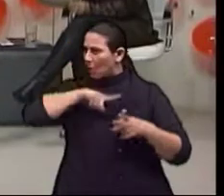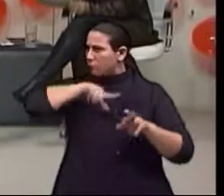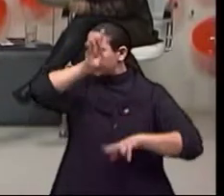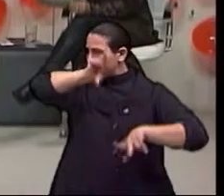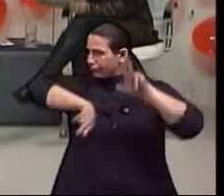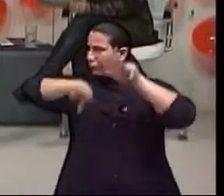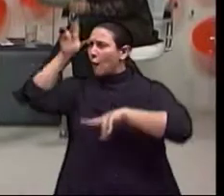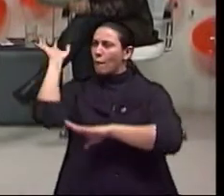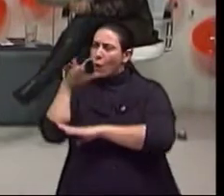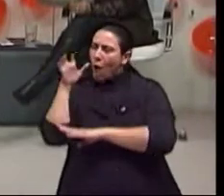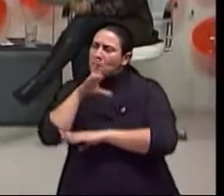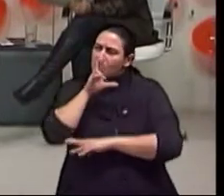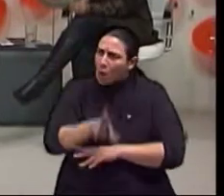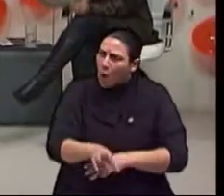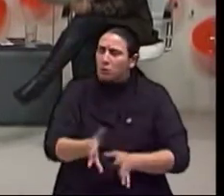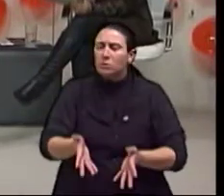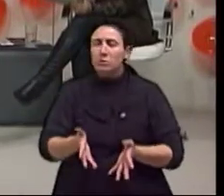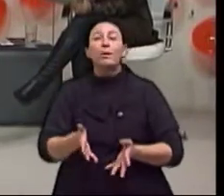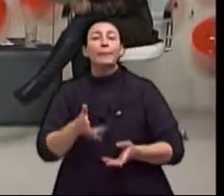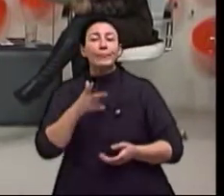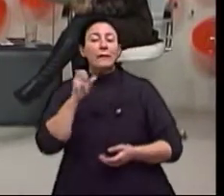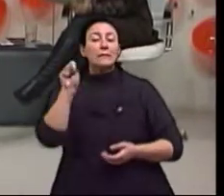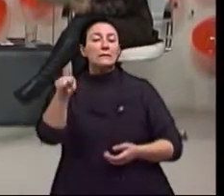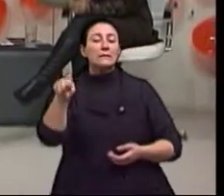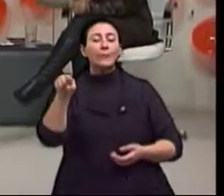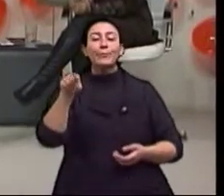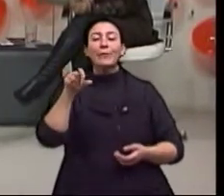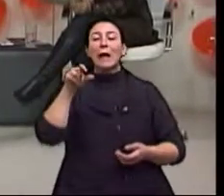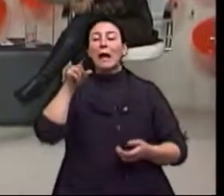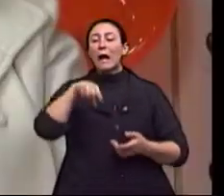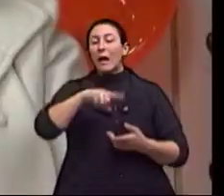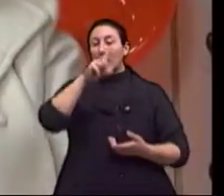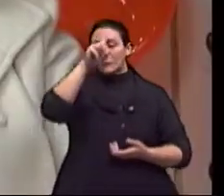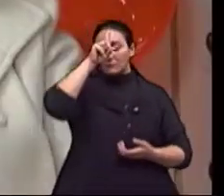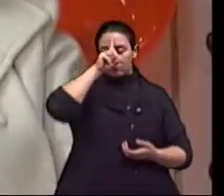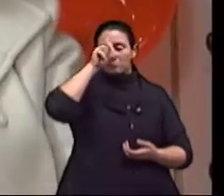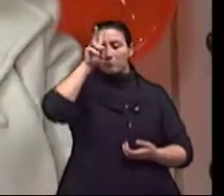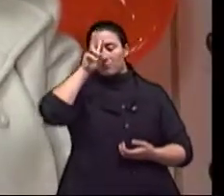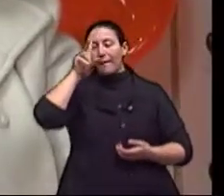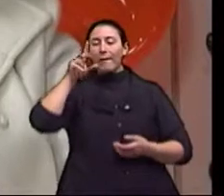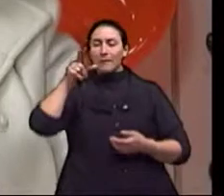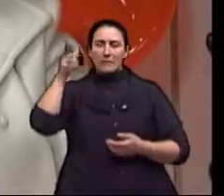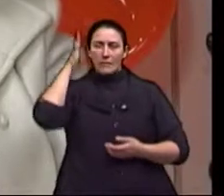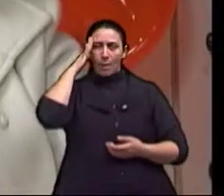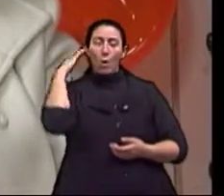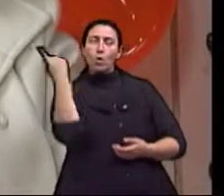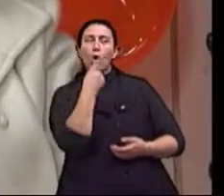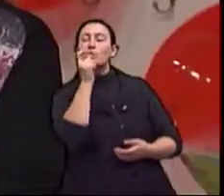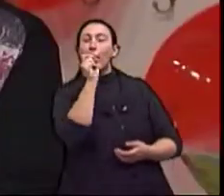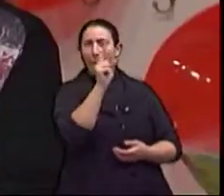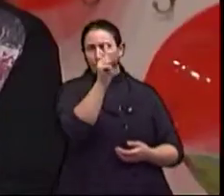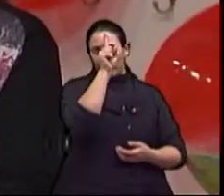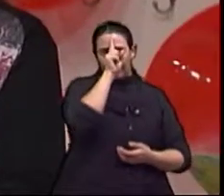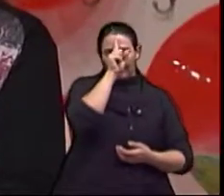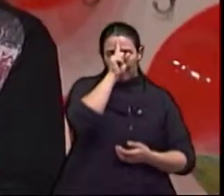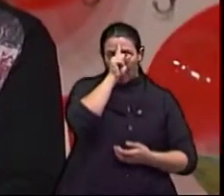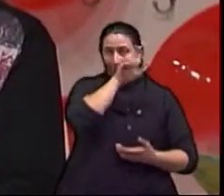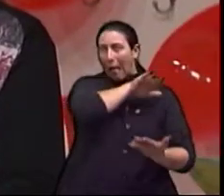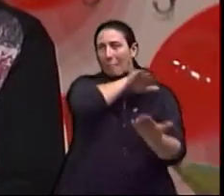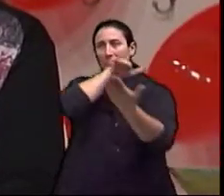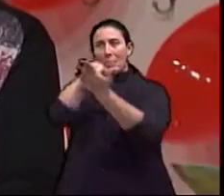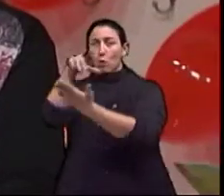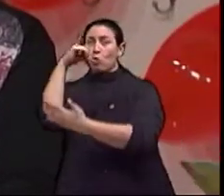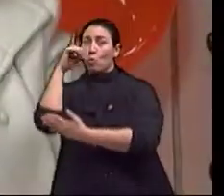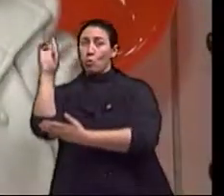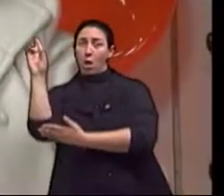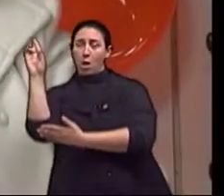influenciou. Claro. A escolaridade, né, Irassema, ela variou desde o primário incompleto até o doutorado. Isso.